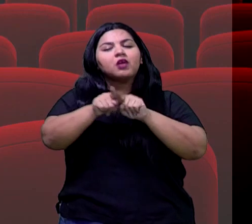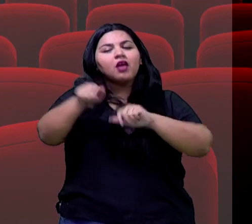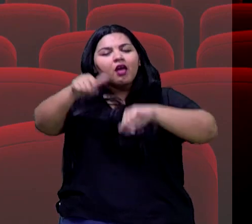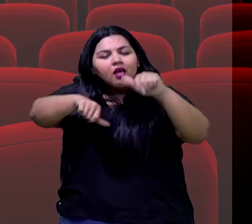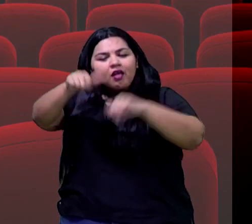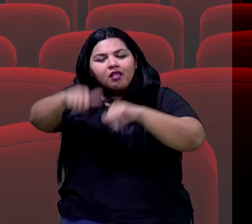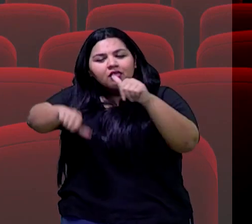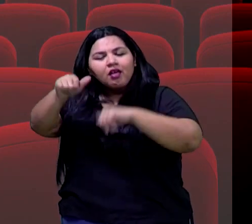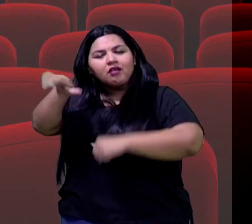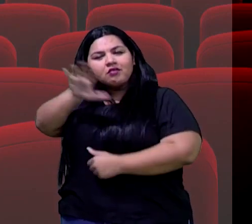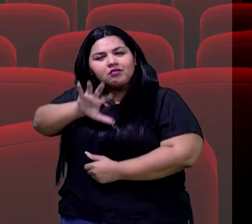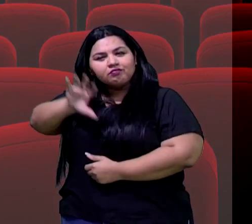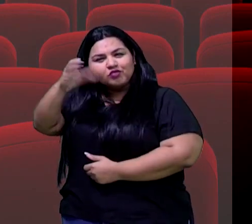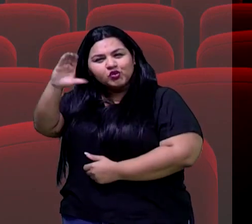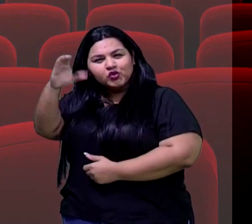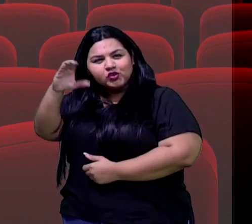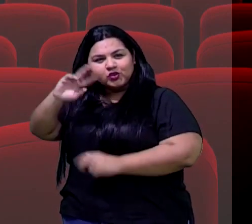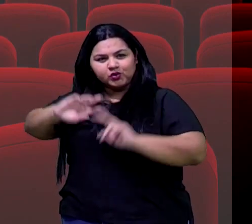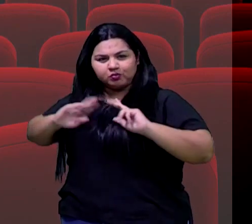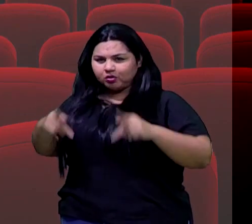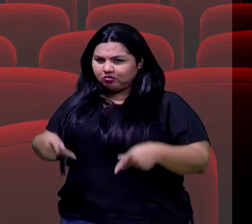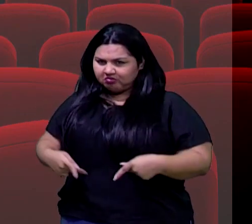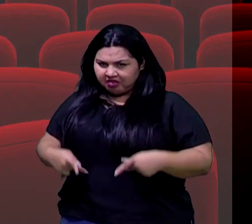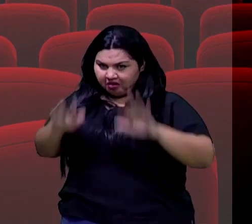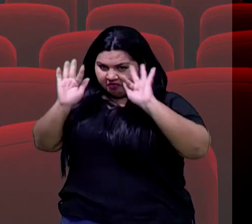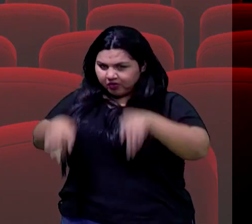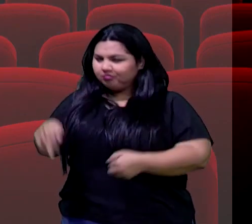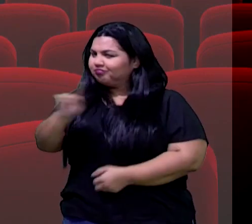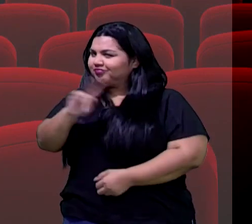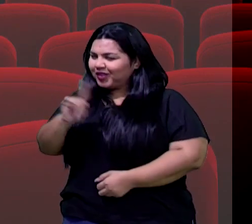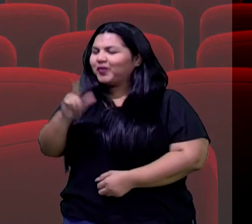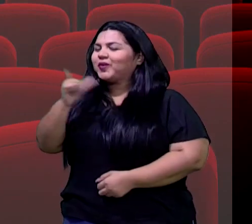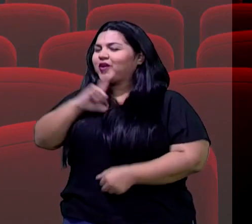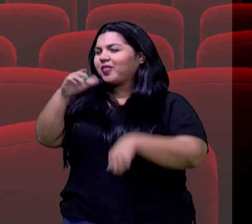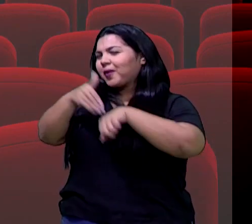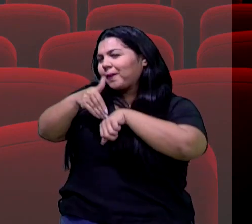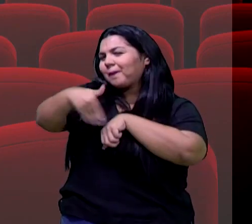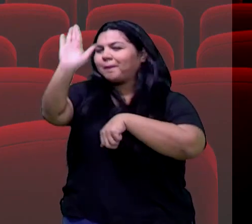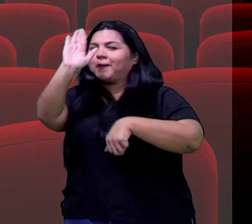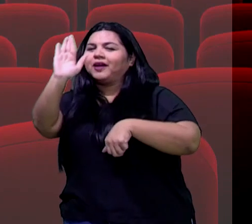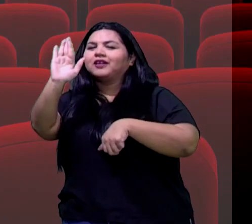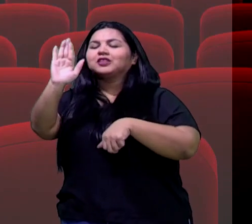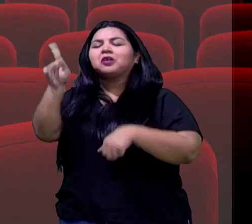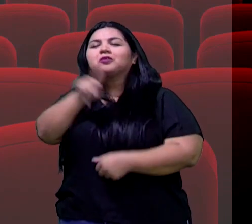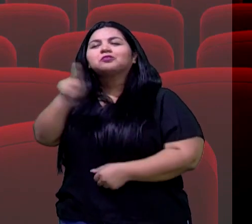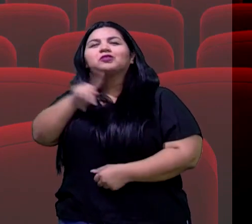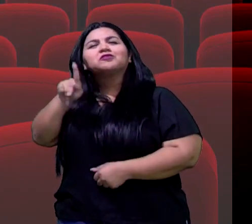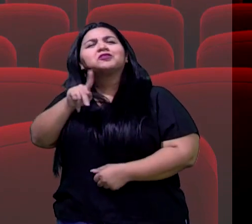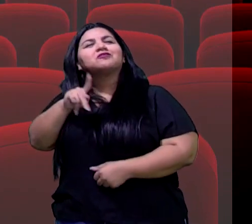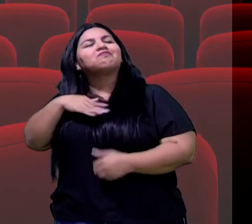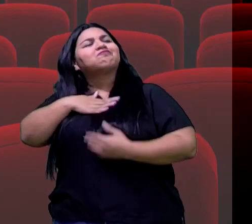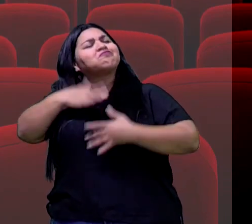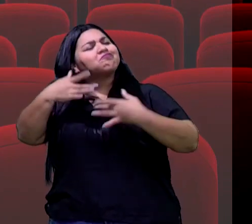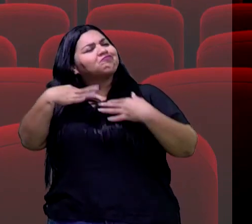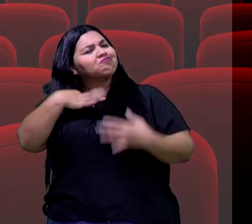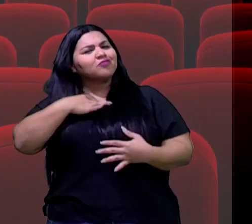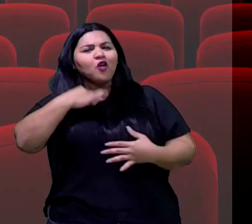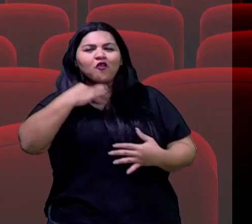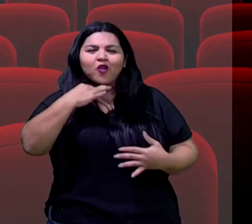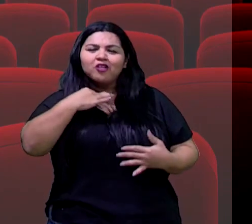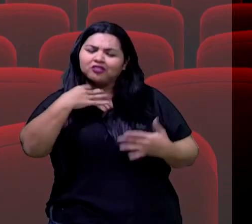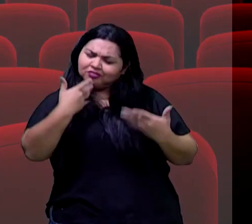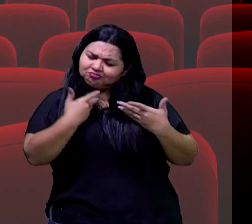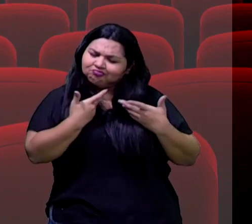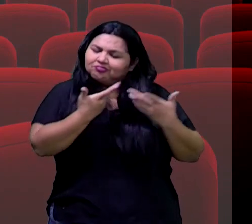humanas, né? A gente não esgotou o recadinho dos nossos professores que foram muito solícitos, né? A gente lançou, professores, estamos